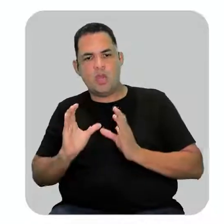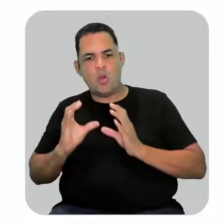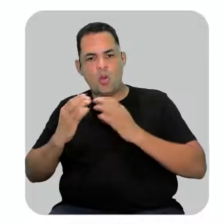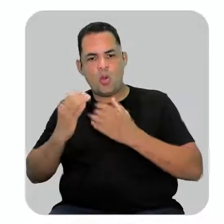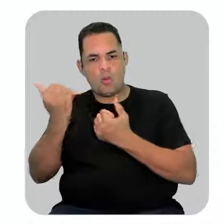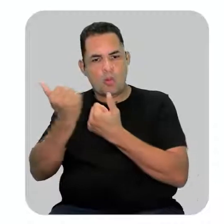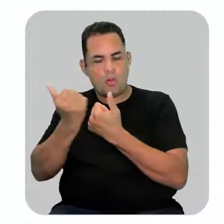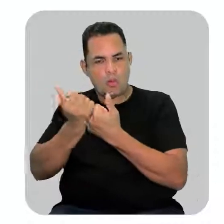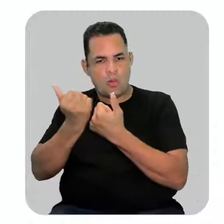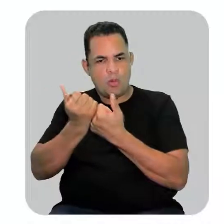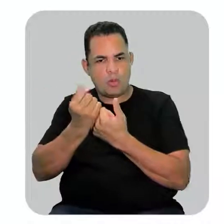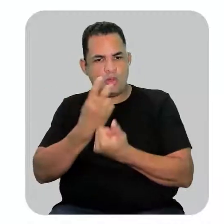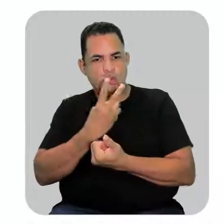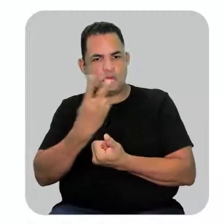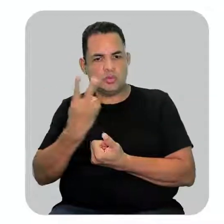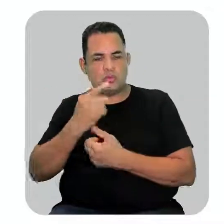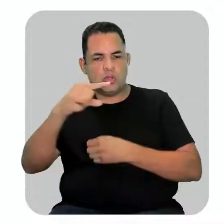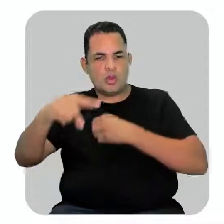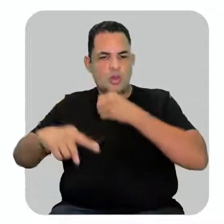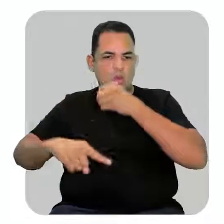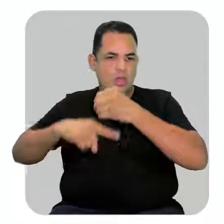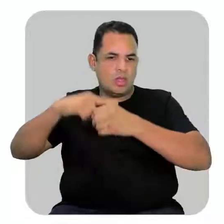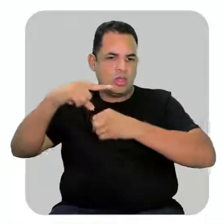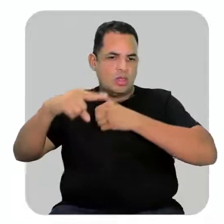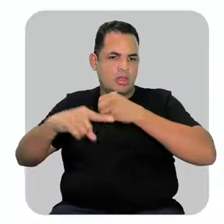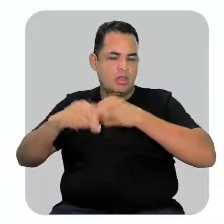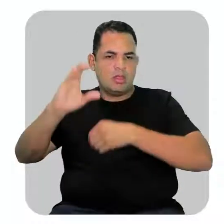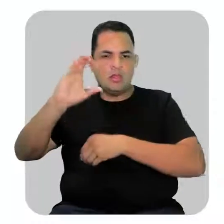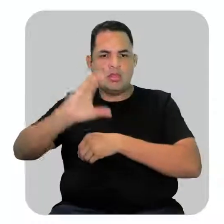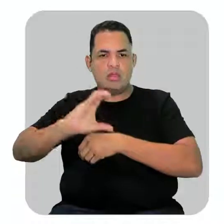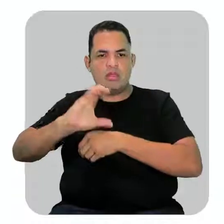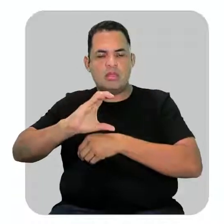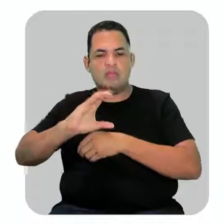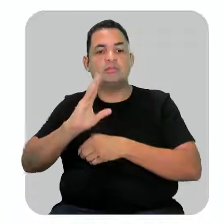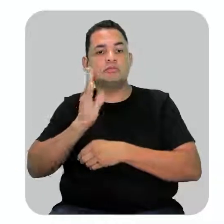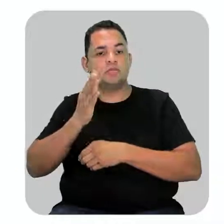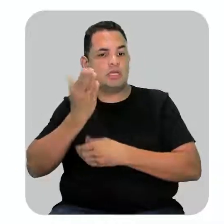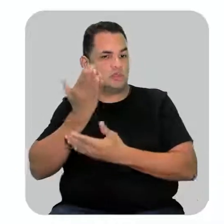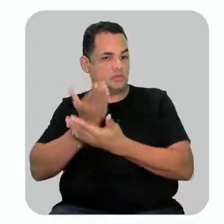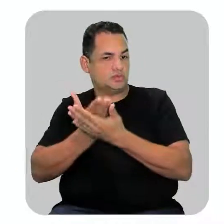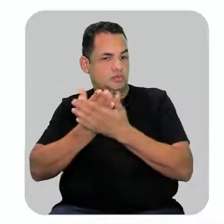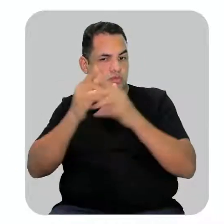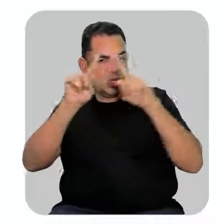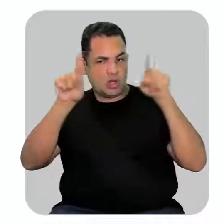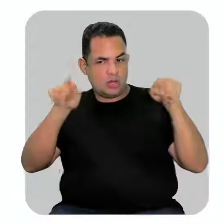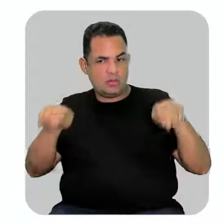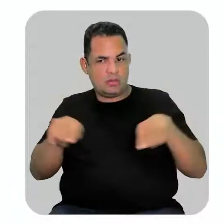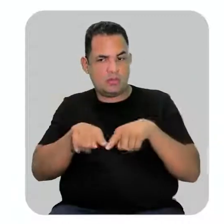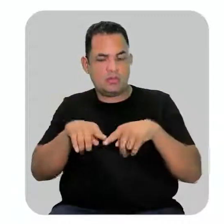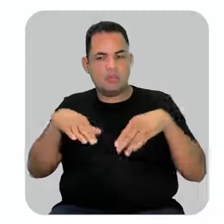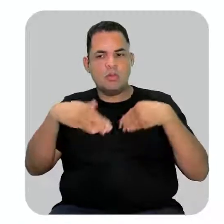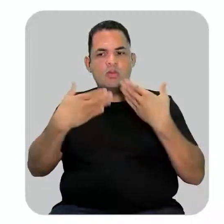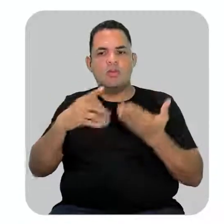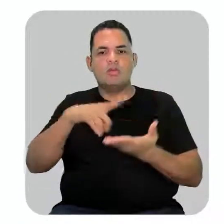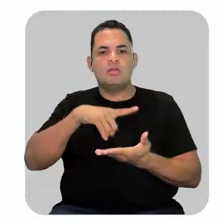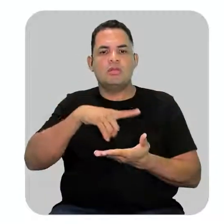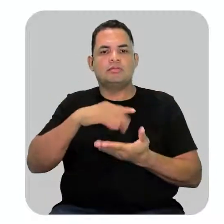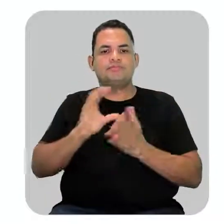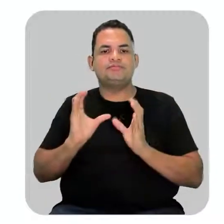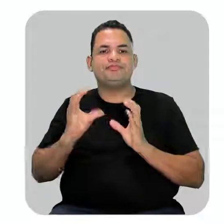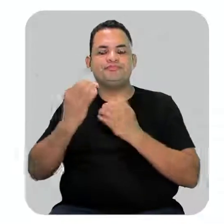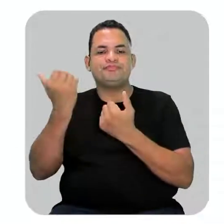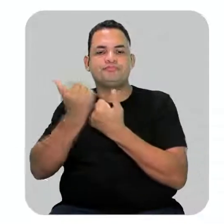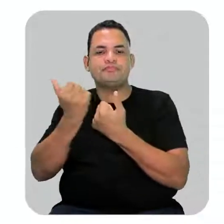substituinte com dois átomos de carbono. E a gente já viu lá na tabelinha que quando a gente tem um grupo